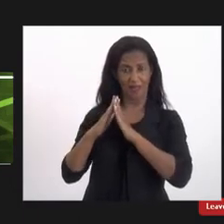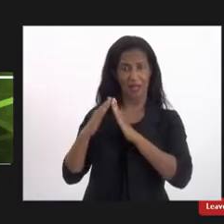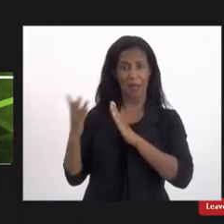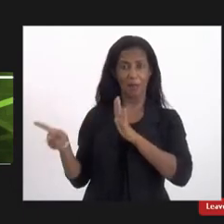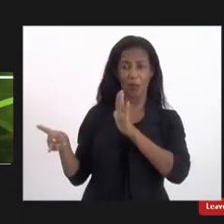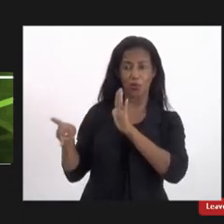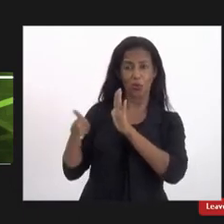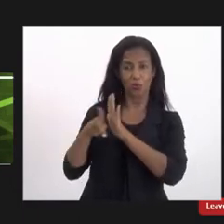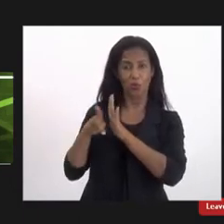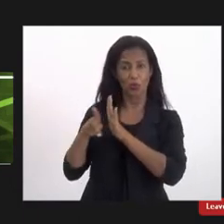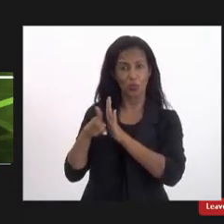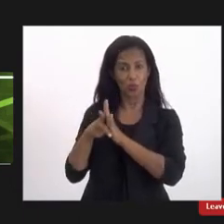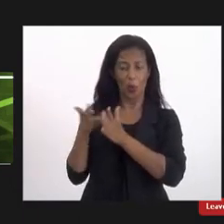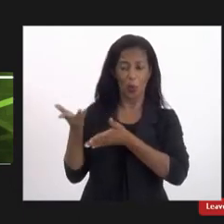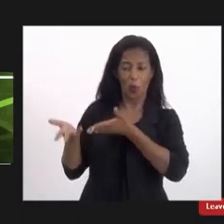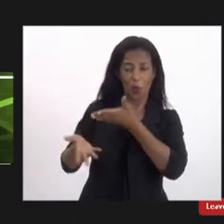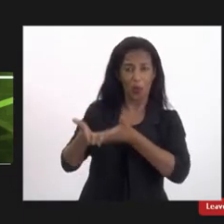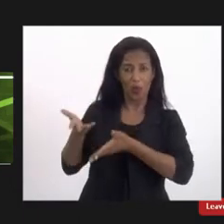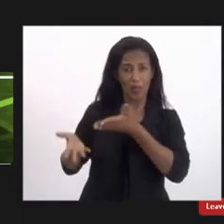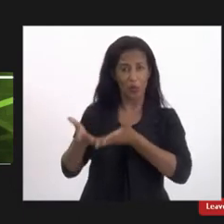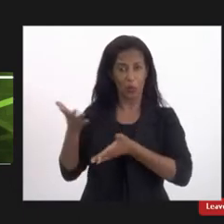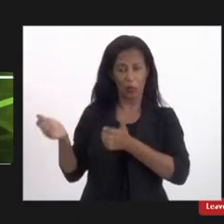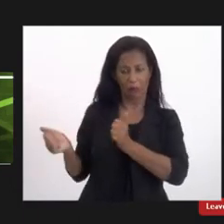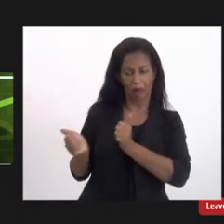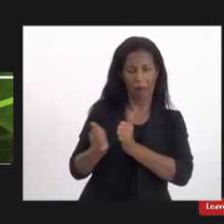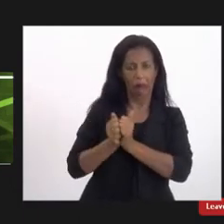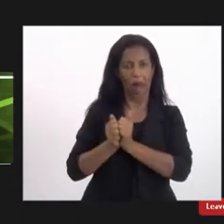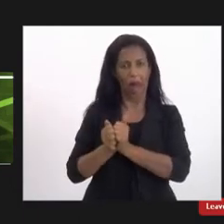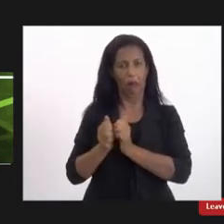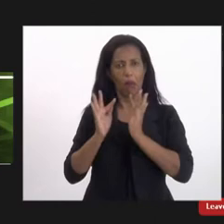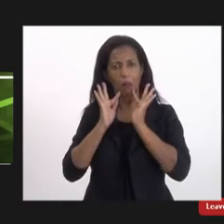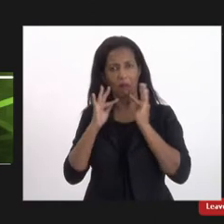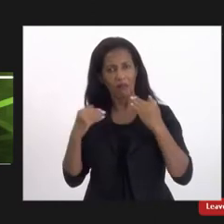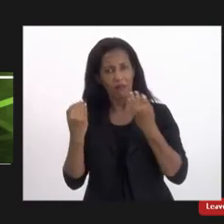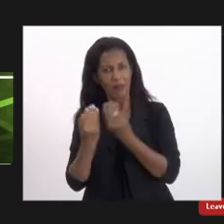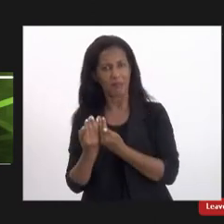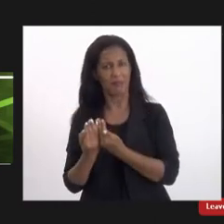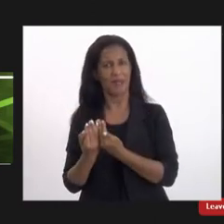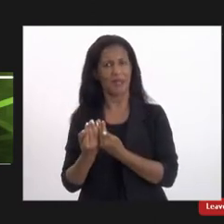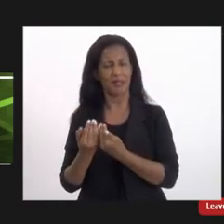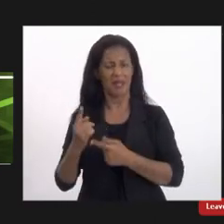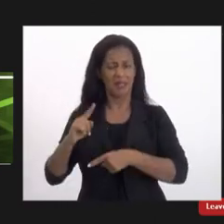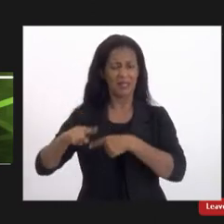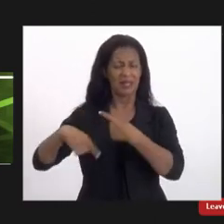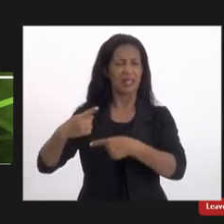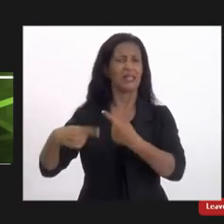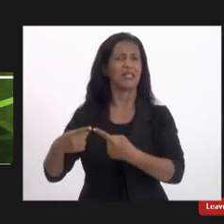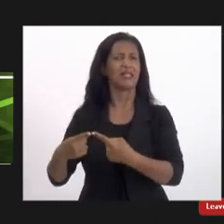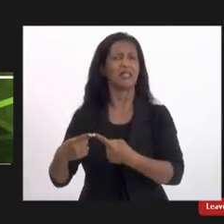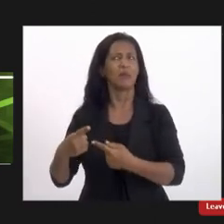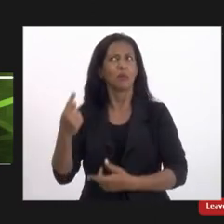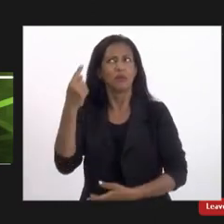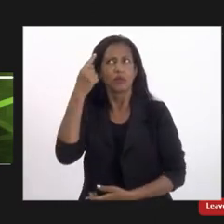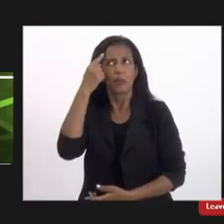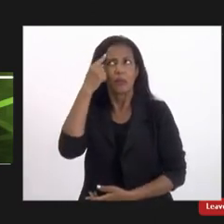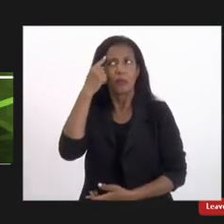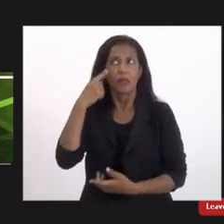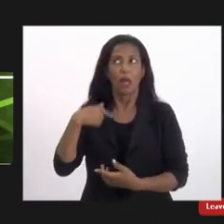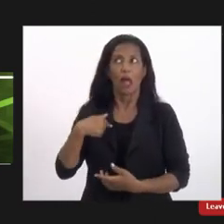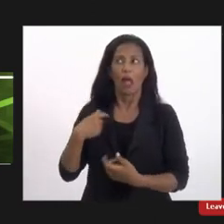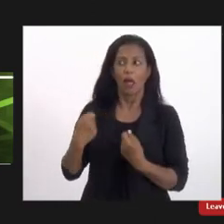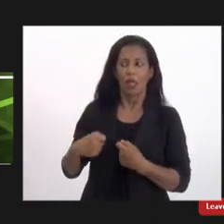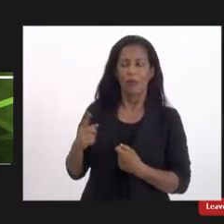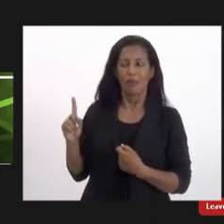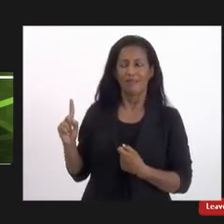seus próprios cuidadores pelas próprias famílias e depois ficam pensando eu dependo deles